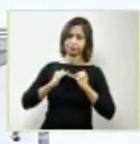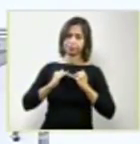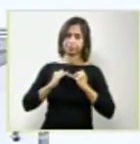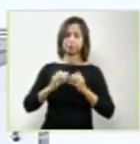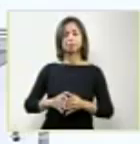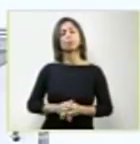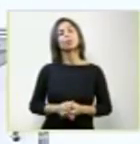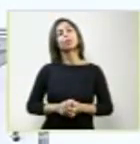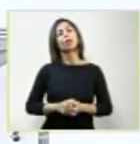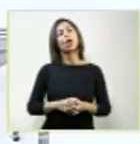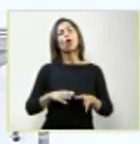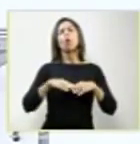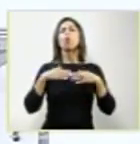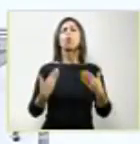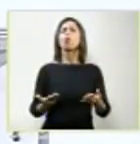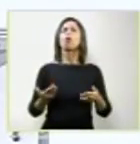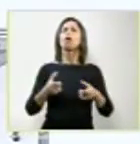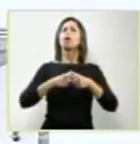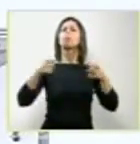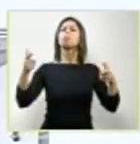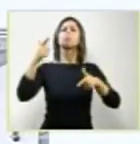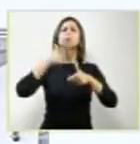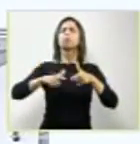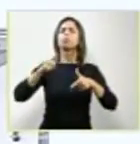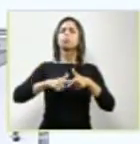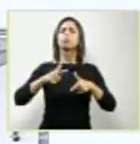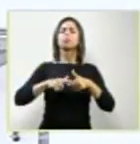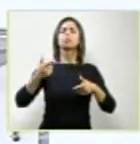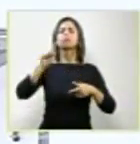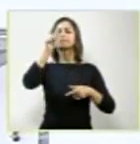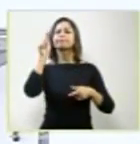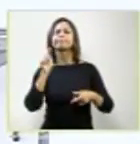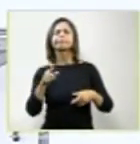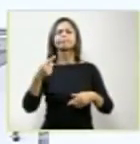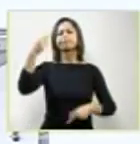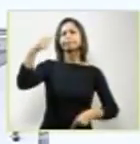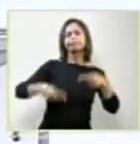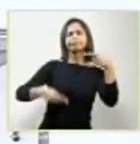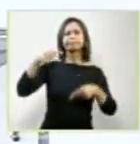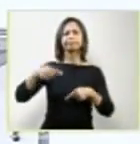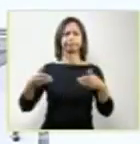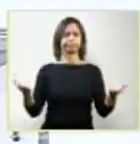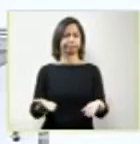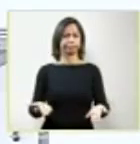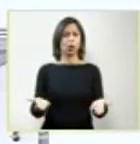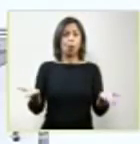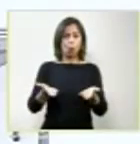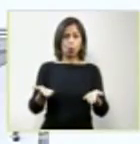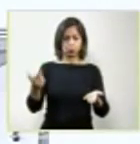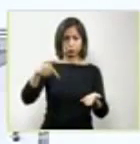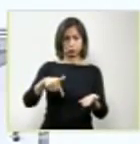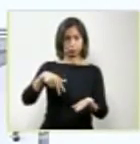Qual é o grande problema, então, dessa questão em discussão nesta casa?